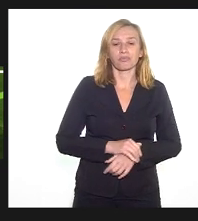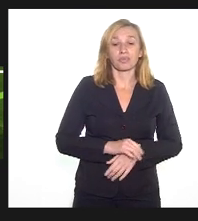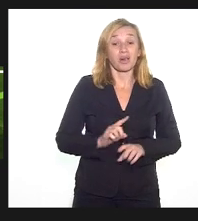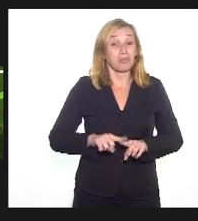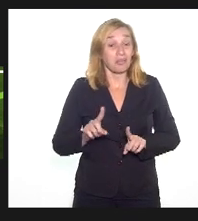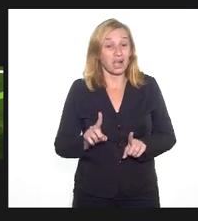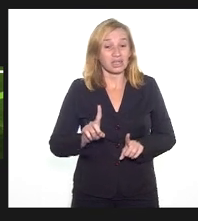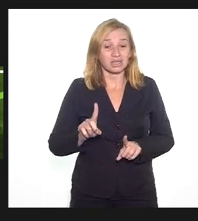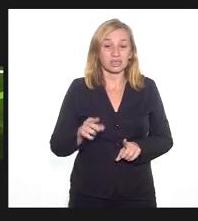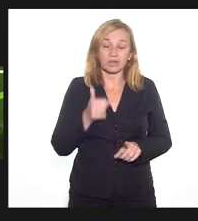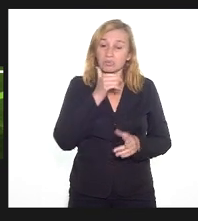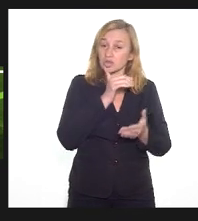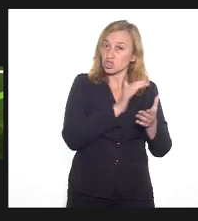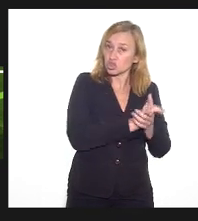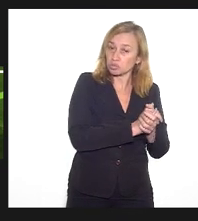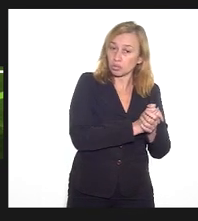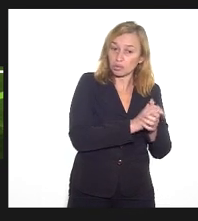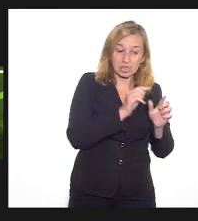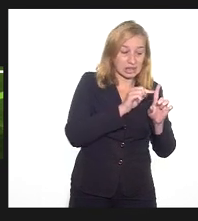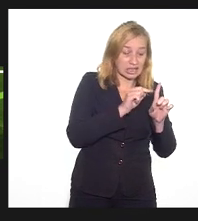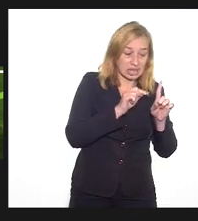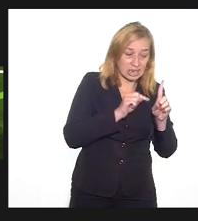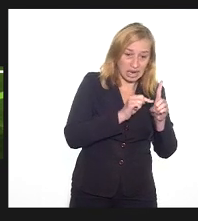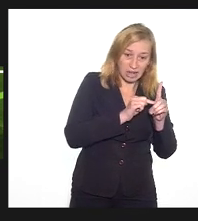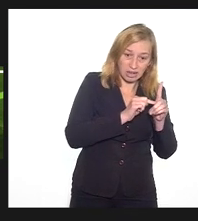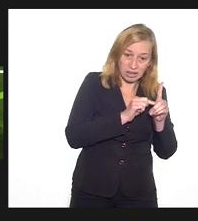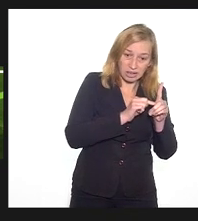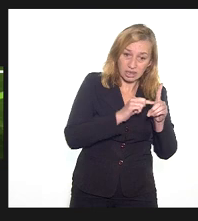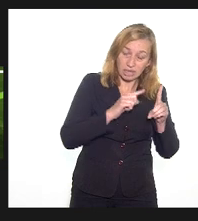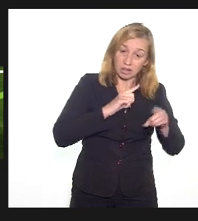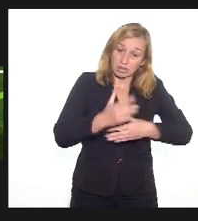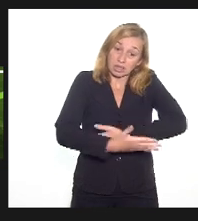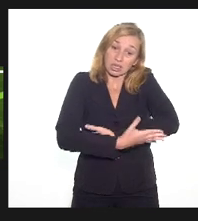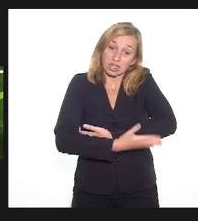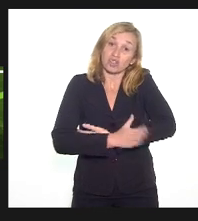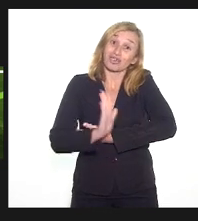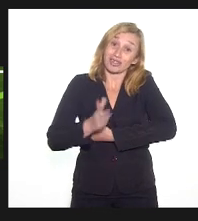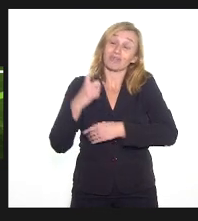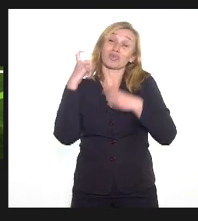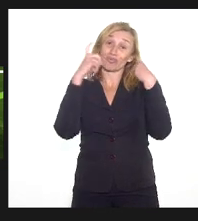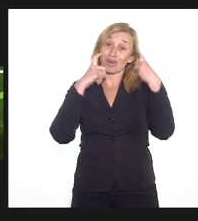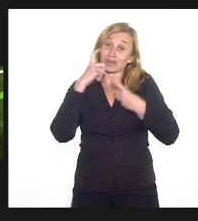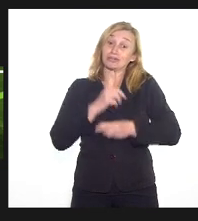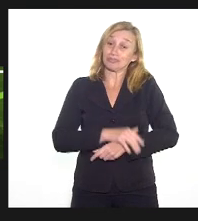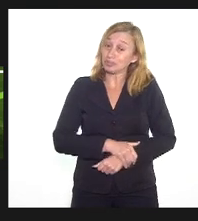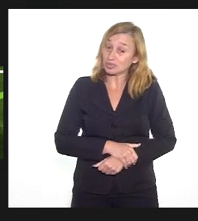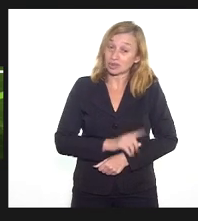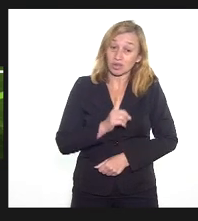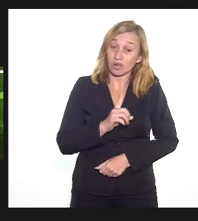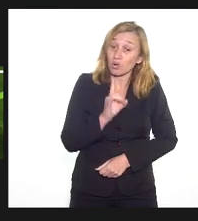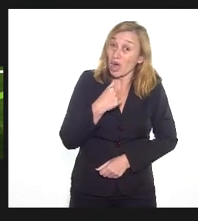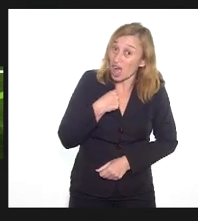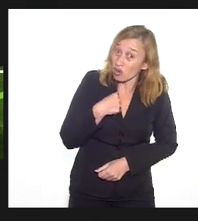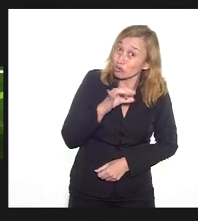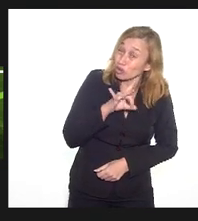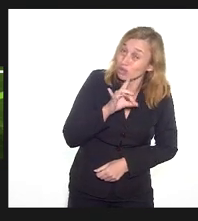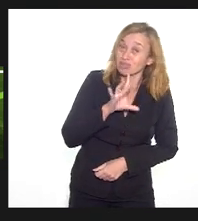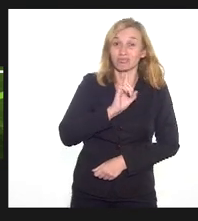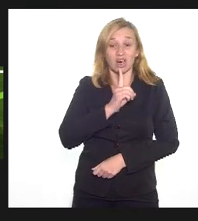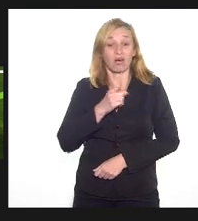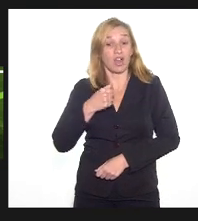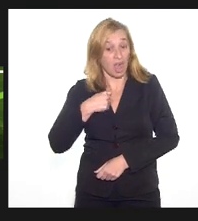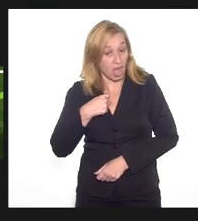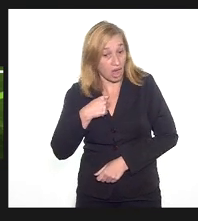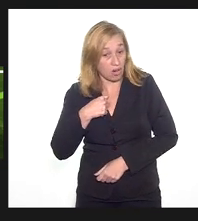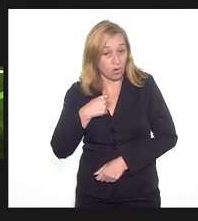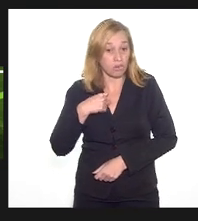Mas aí, quando a minha esposa fica grávida e a gente tem um neném, aí eu já fiquei preocupado, porque já não era mais eu sozinho. Tinha eu,